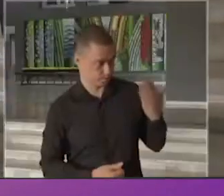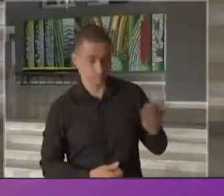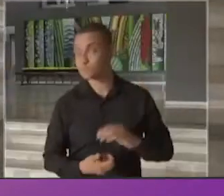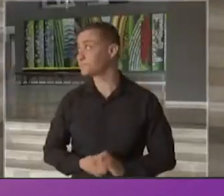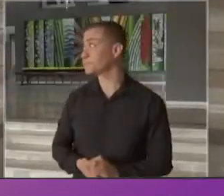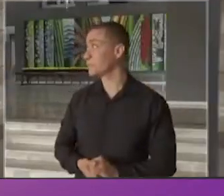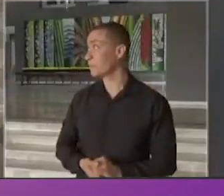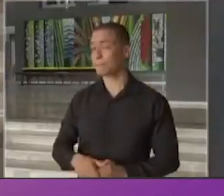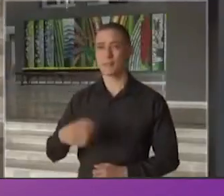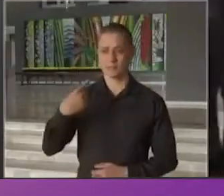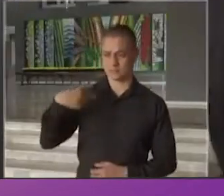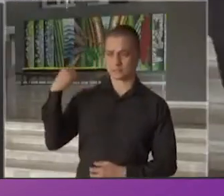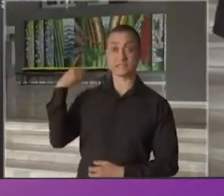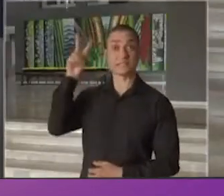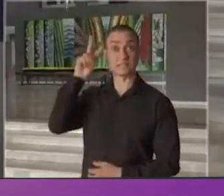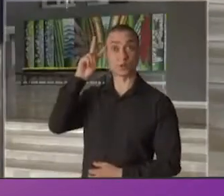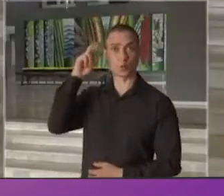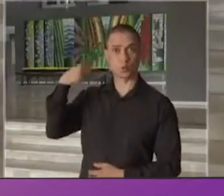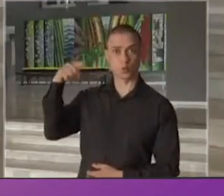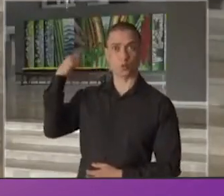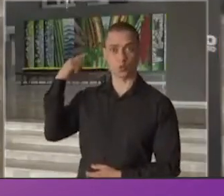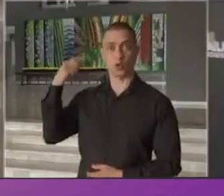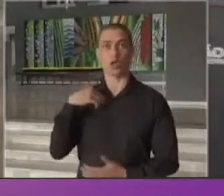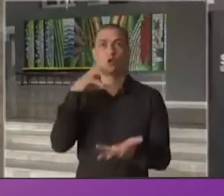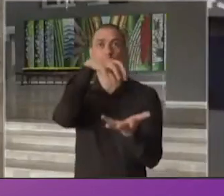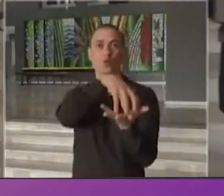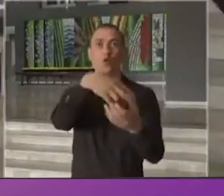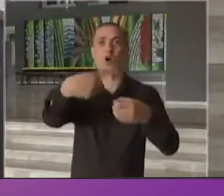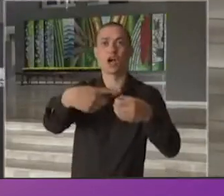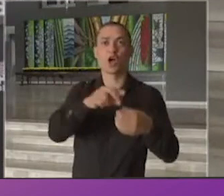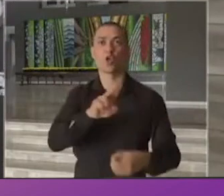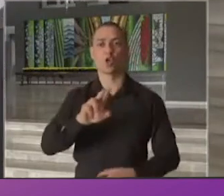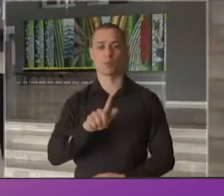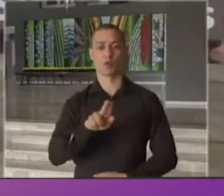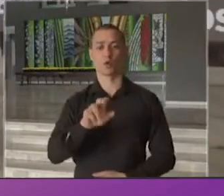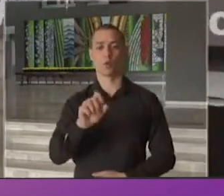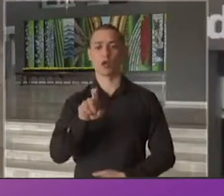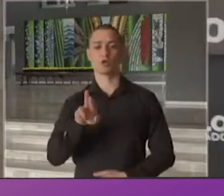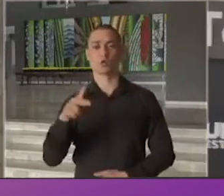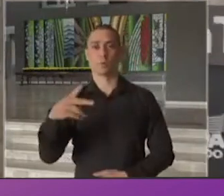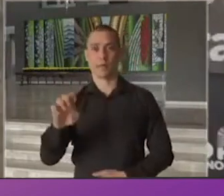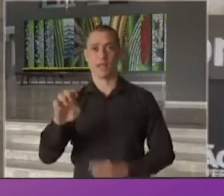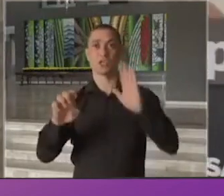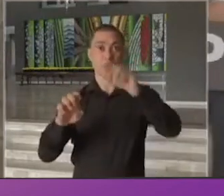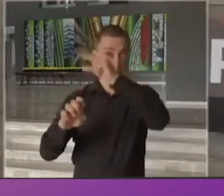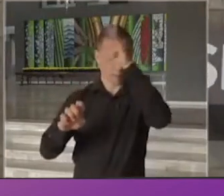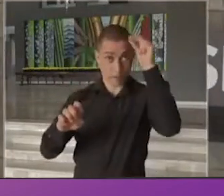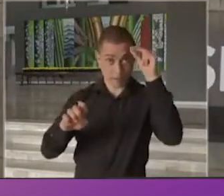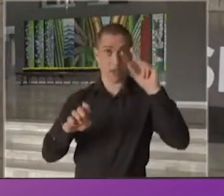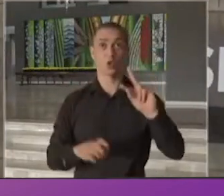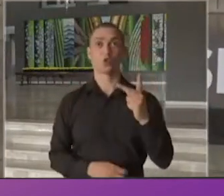Na última segunda-feira, estive no município de Guaxupé, assinando com o prefeito Everett